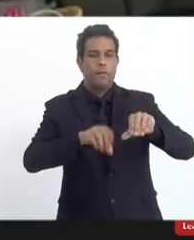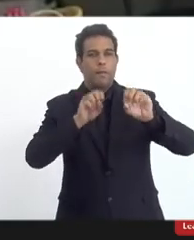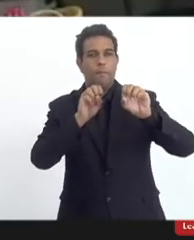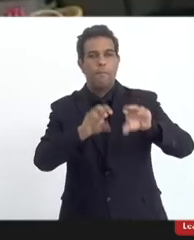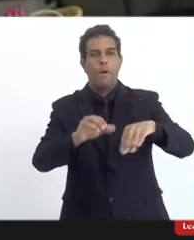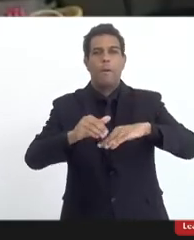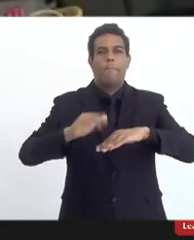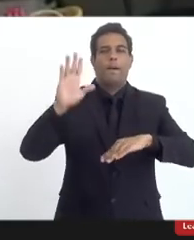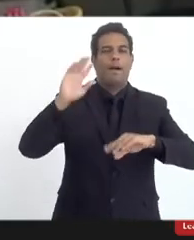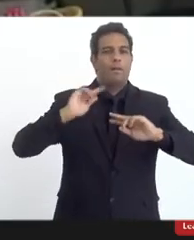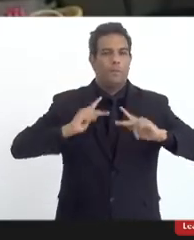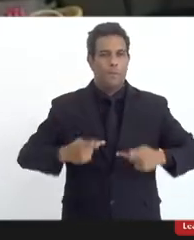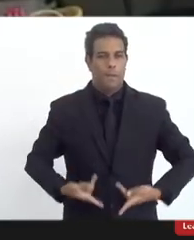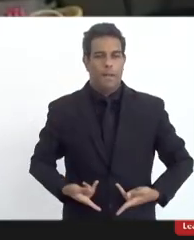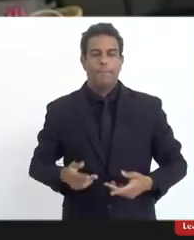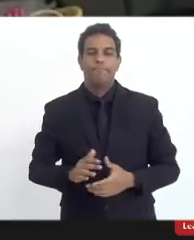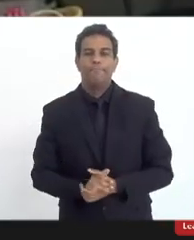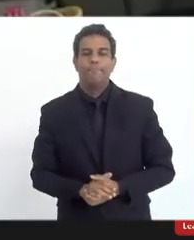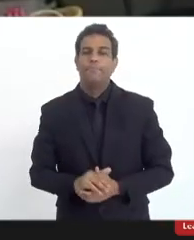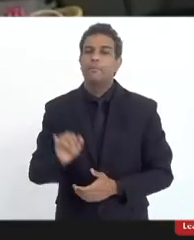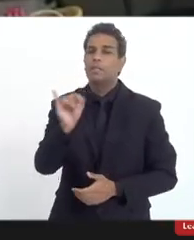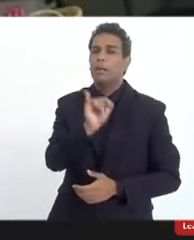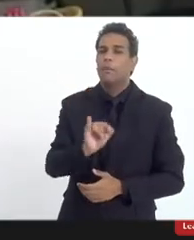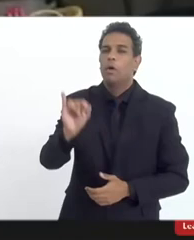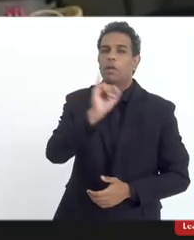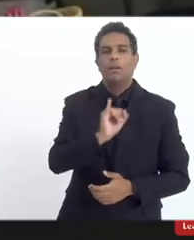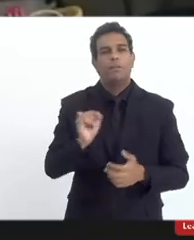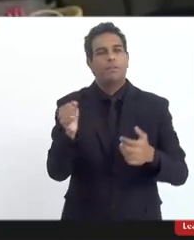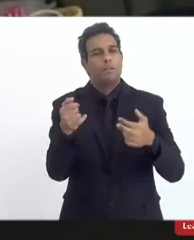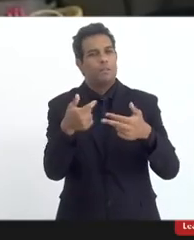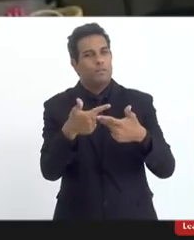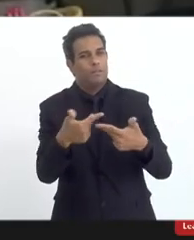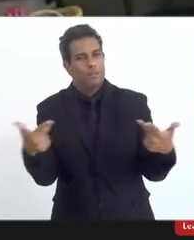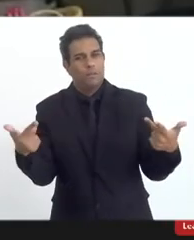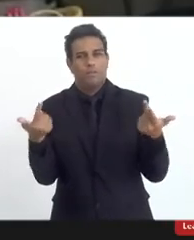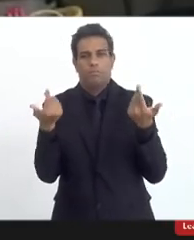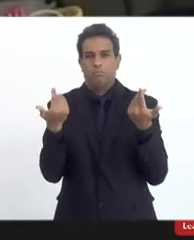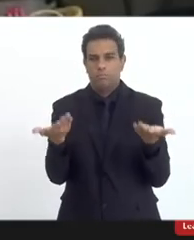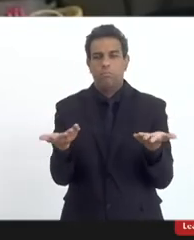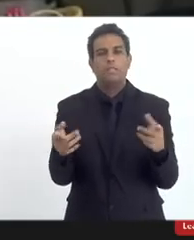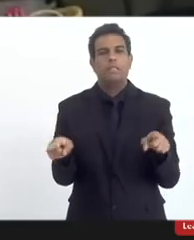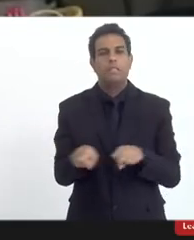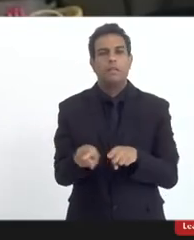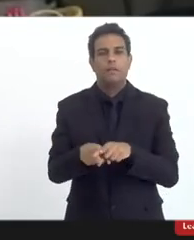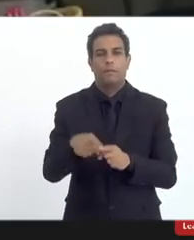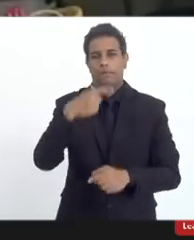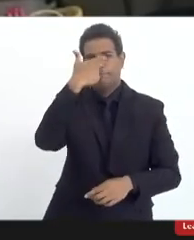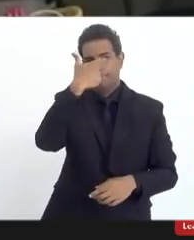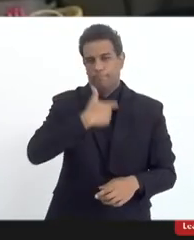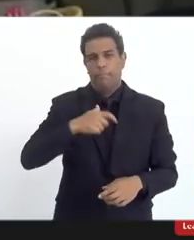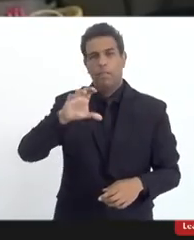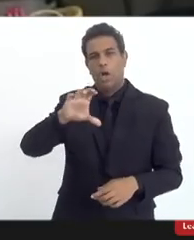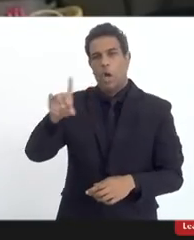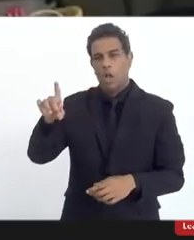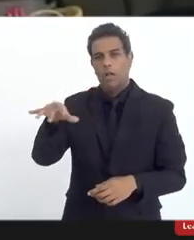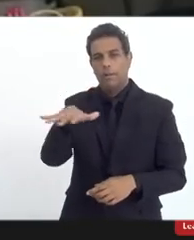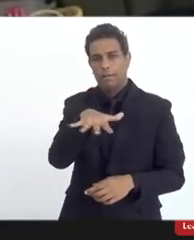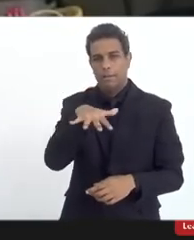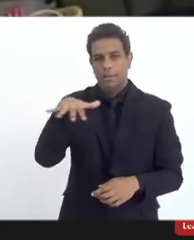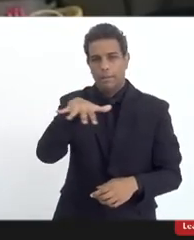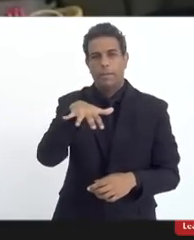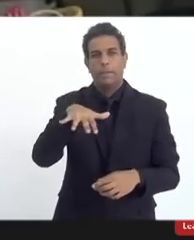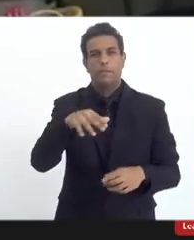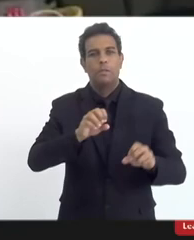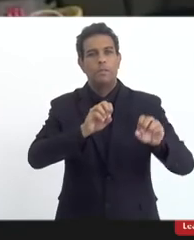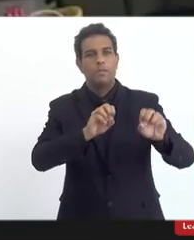Humana e importante como eu falei eu falo como coordenadora da pasta do ensino